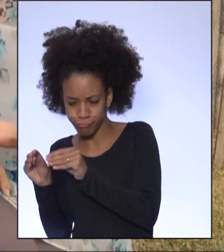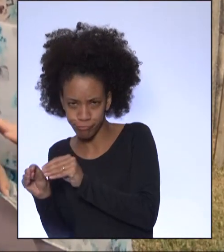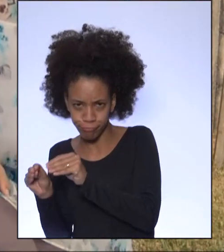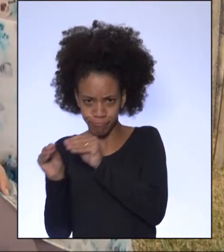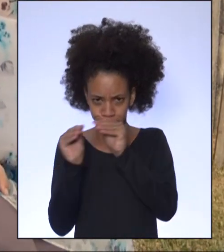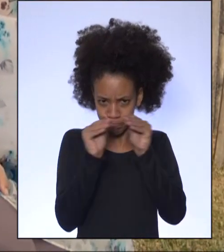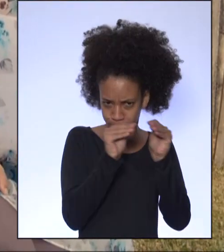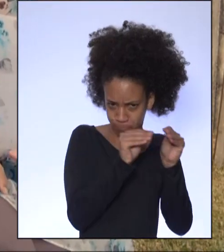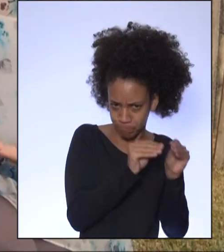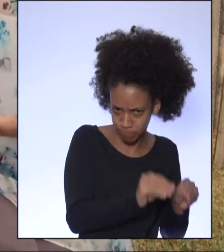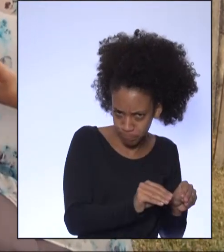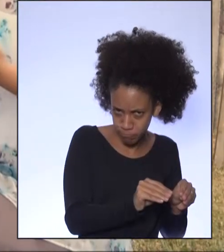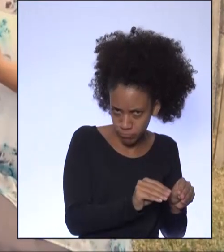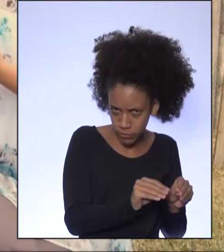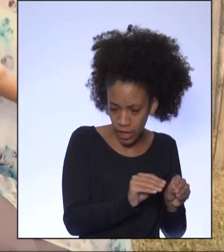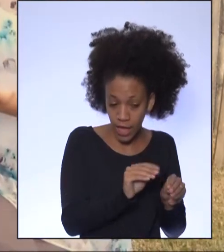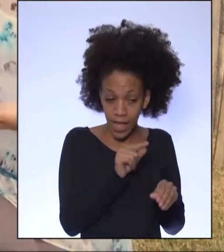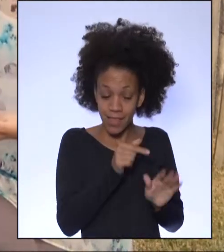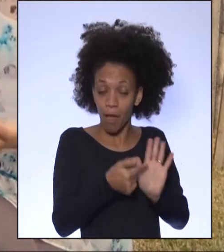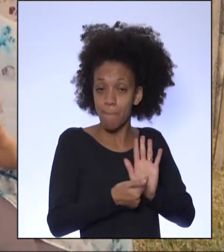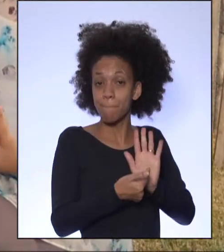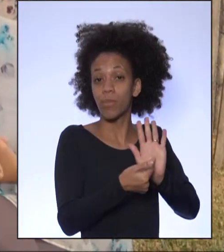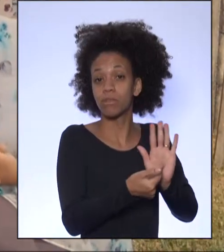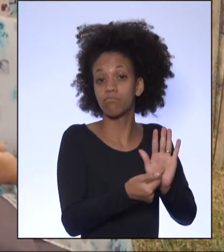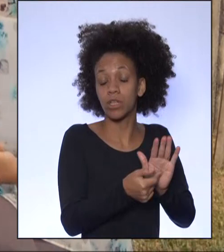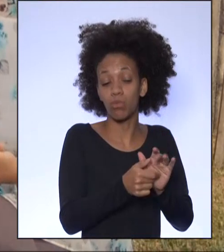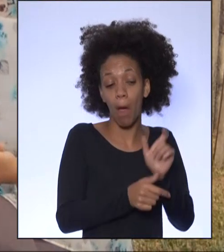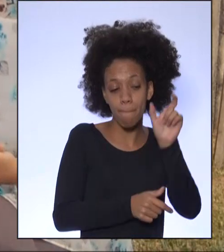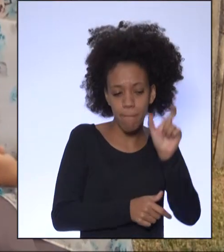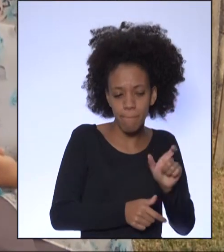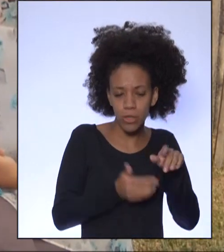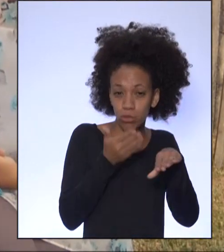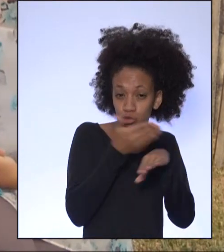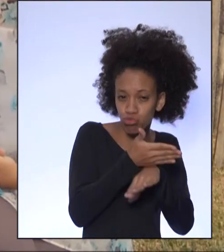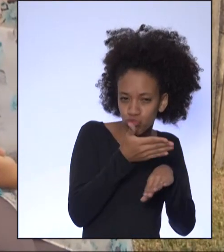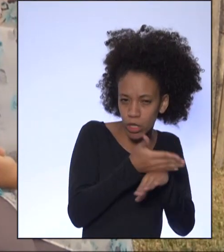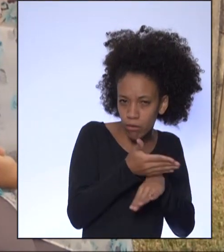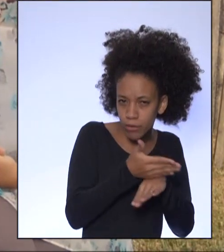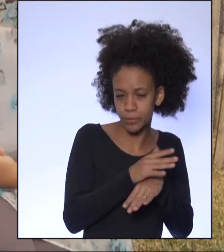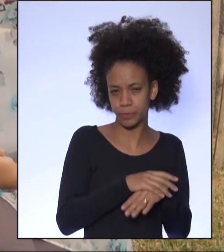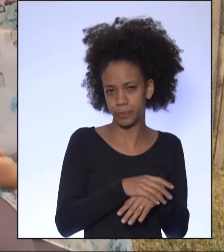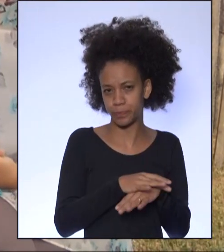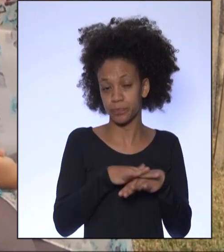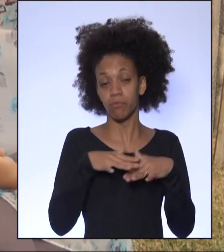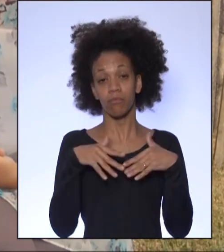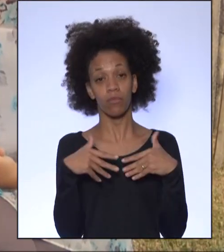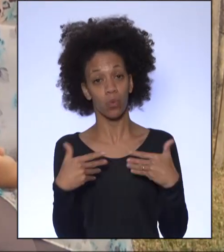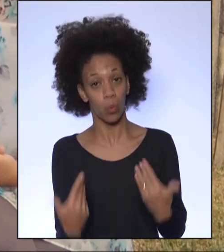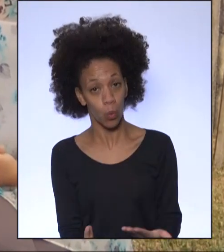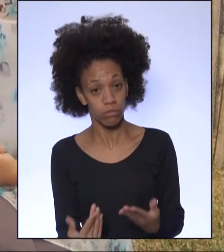pois ele indica alguém que está chegando nesse país, enquanto o deslocamento E é uma